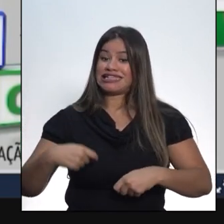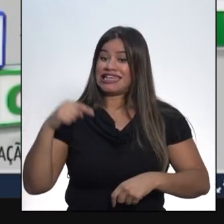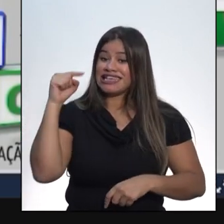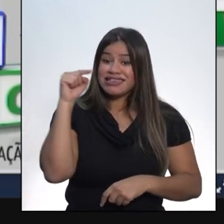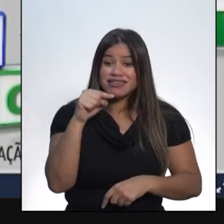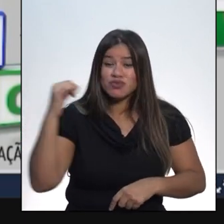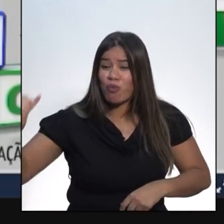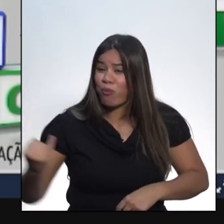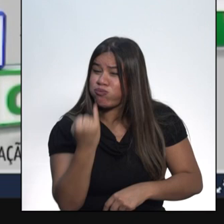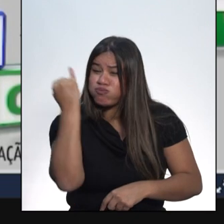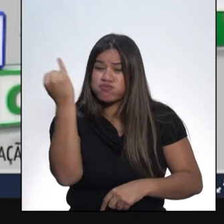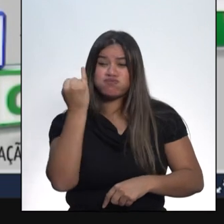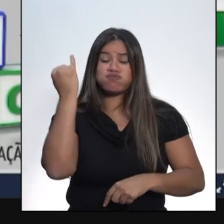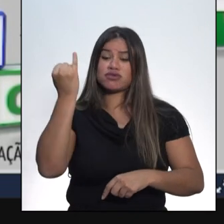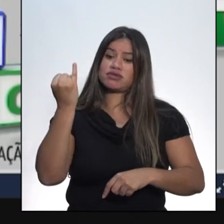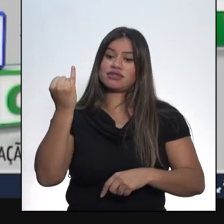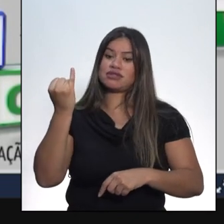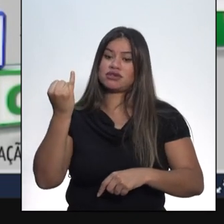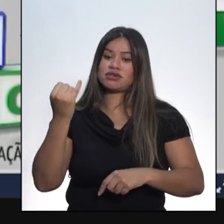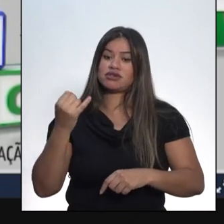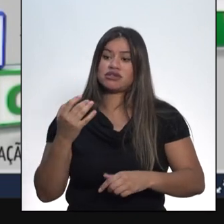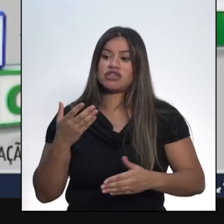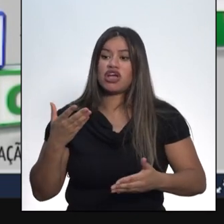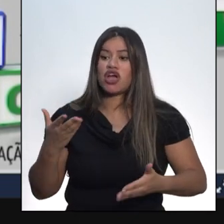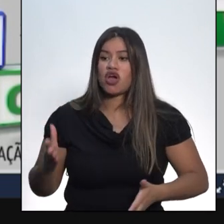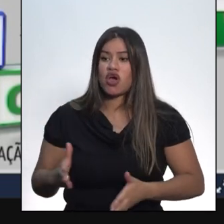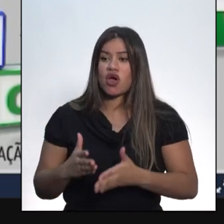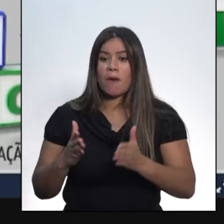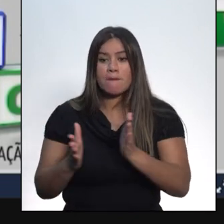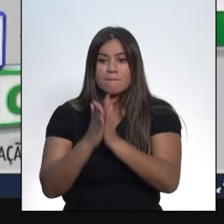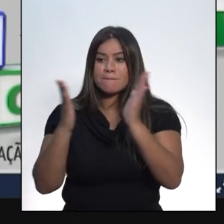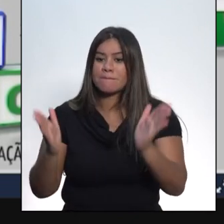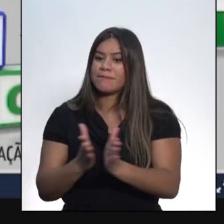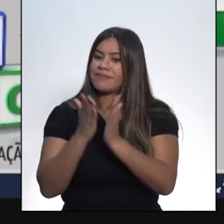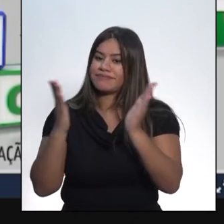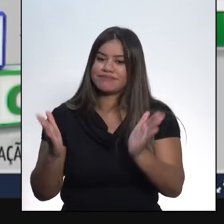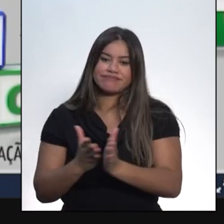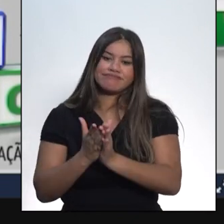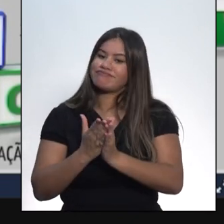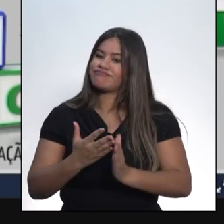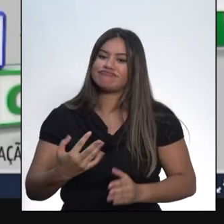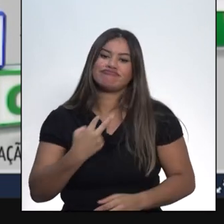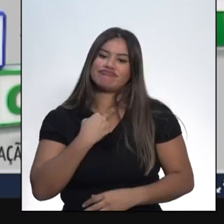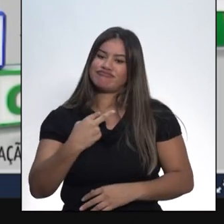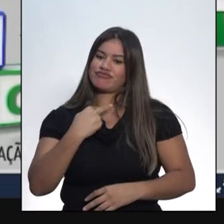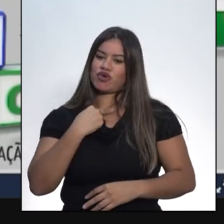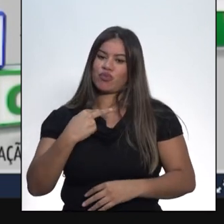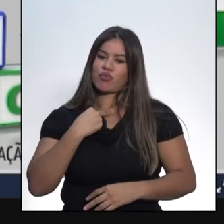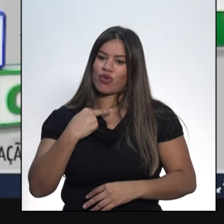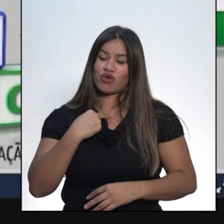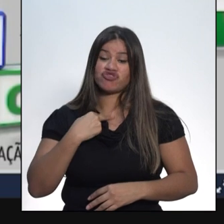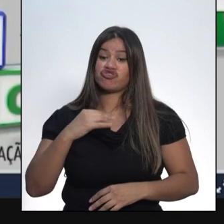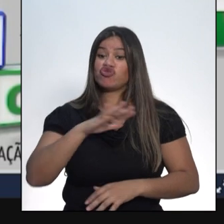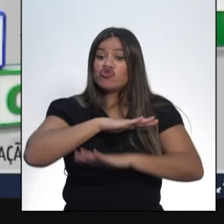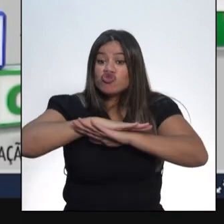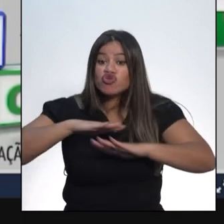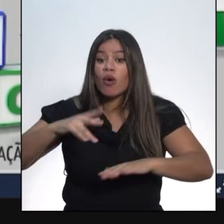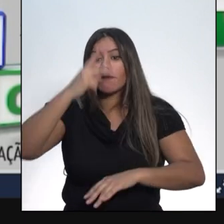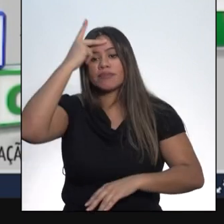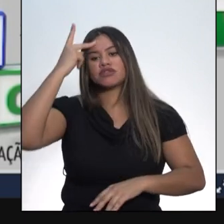excludente, uma vez que só permitia o direito de votar e ser eleito para as elites enriquecidas.